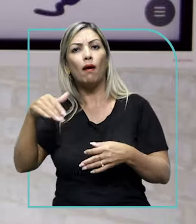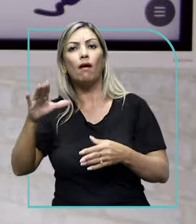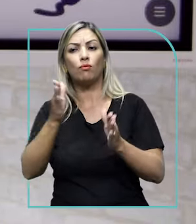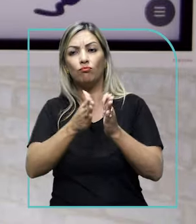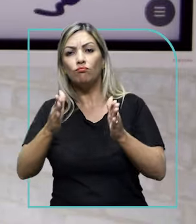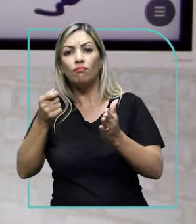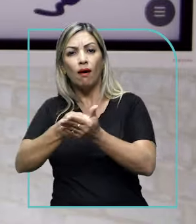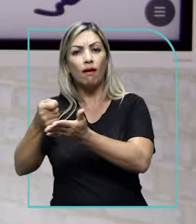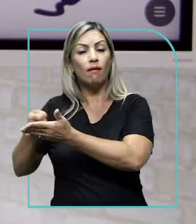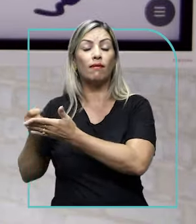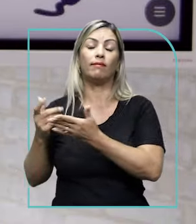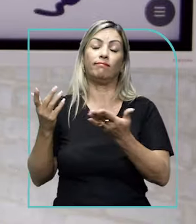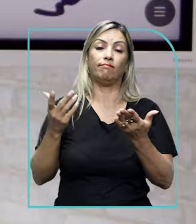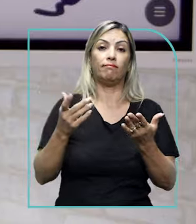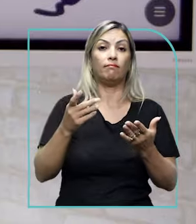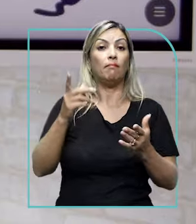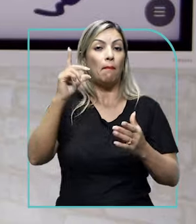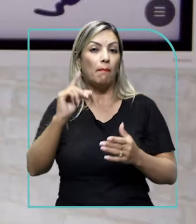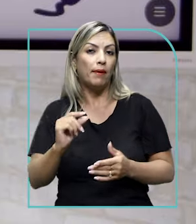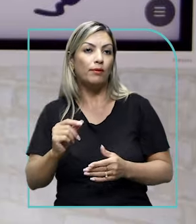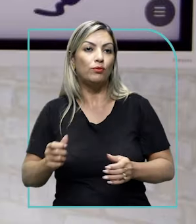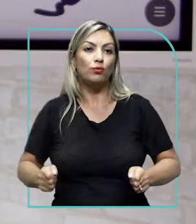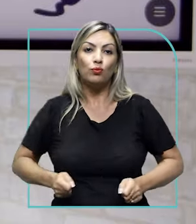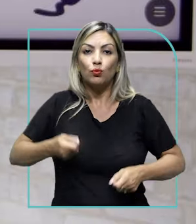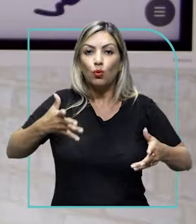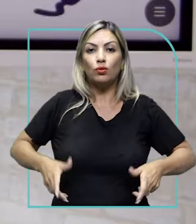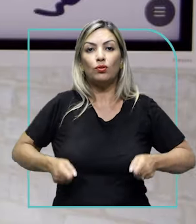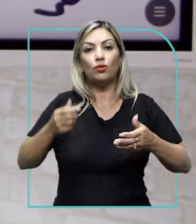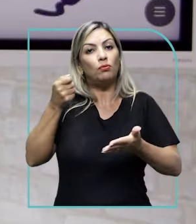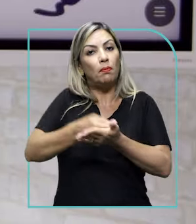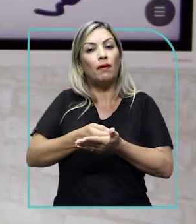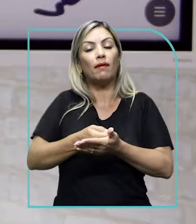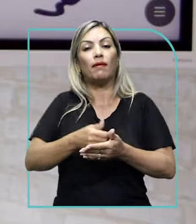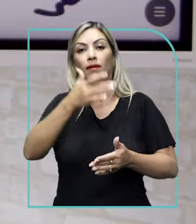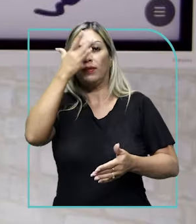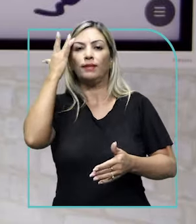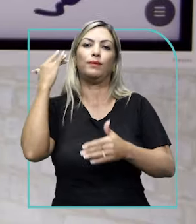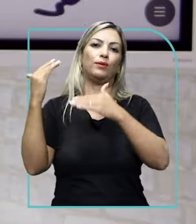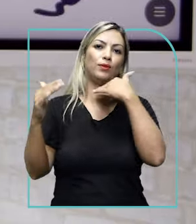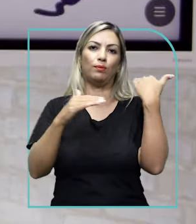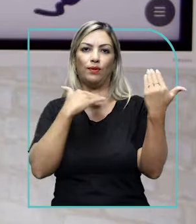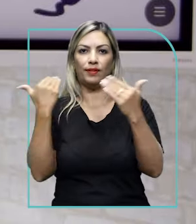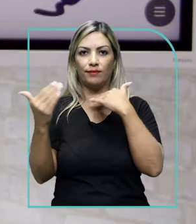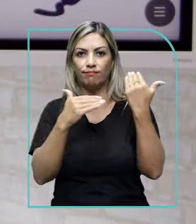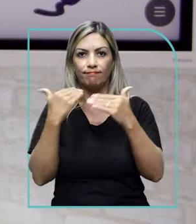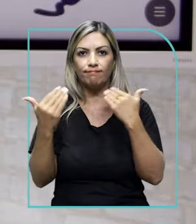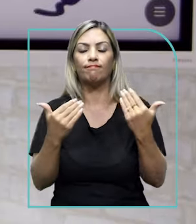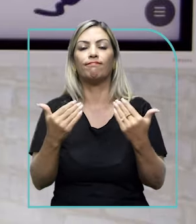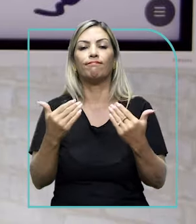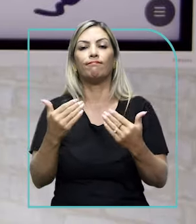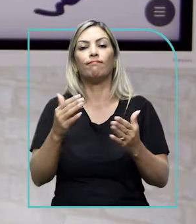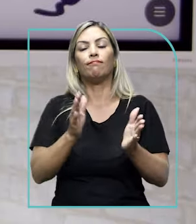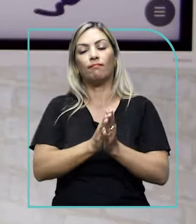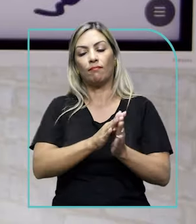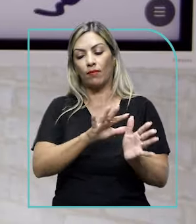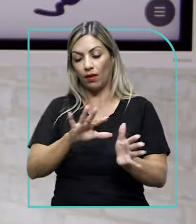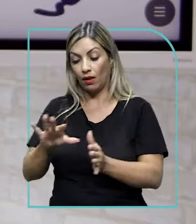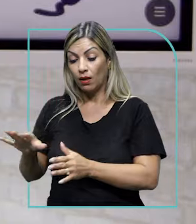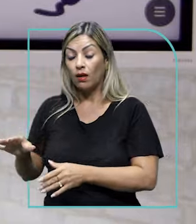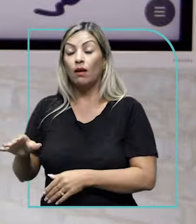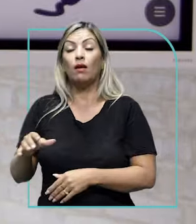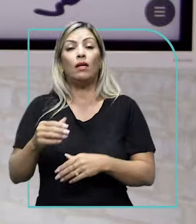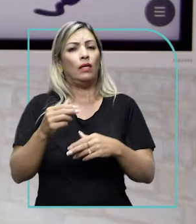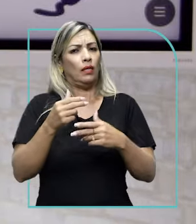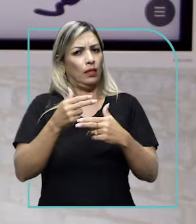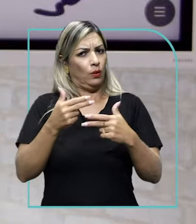quem não tinha plano de saúde tinha menos condições ainda e as taxas de mortalidade lá em cima. Uma coisa interessante é que existia